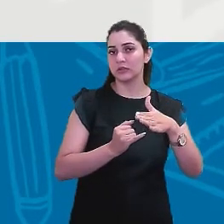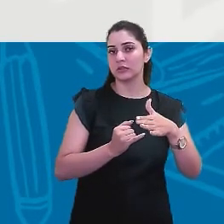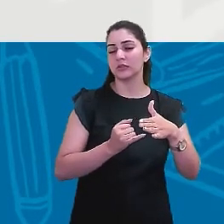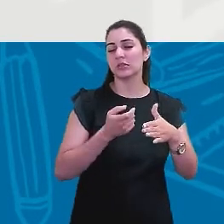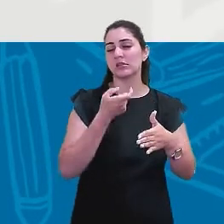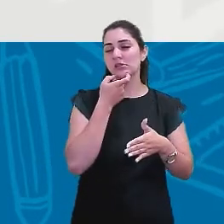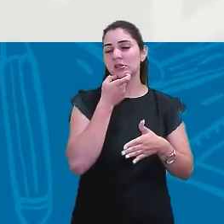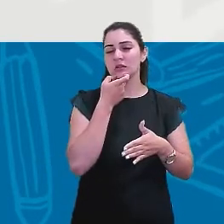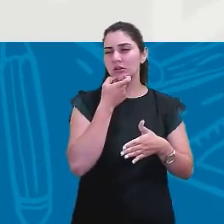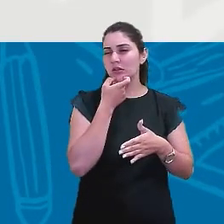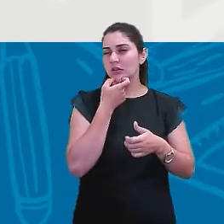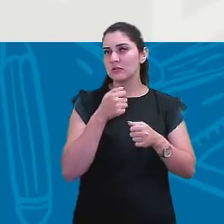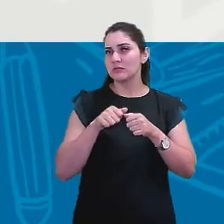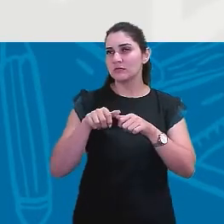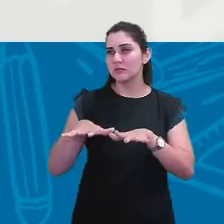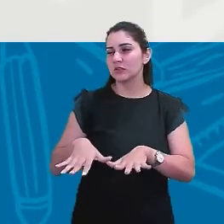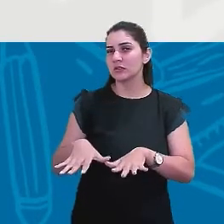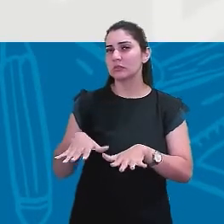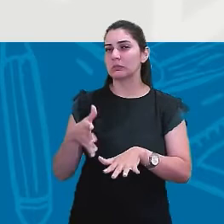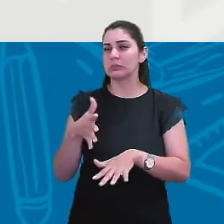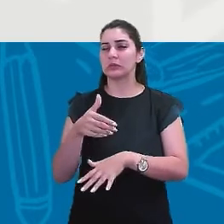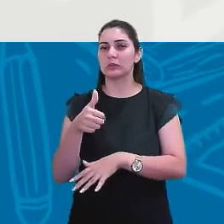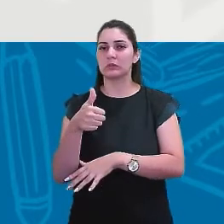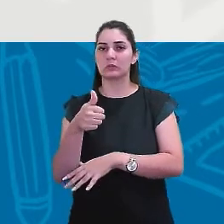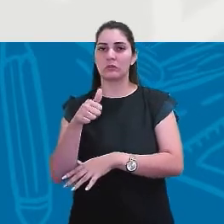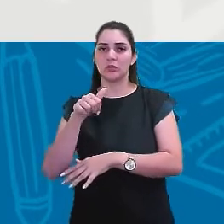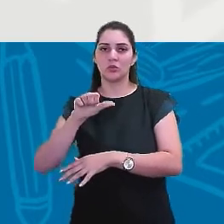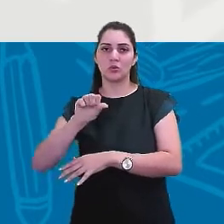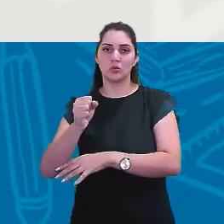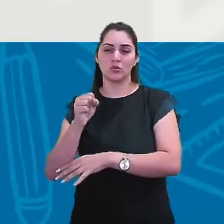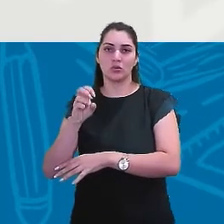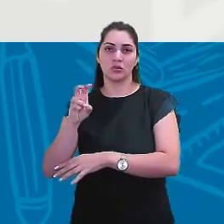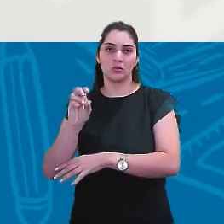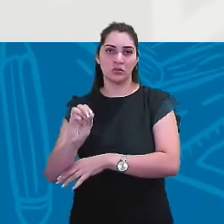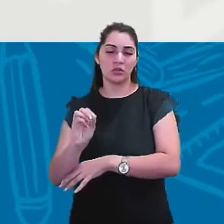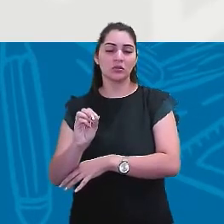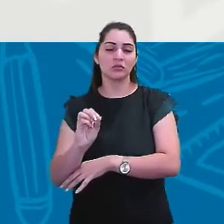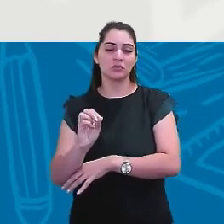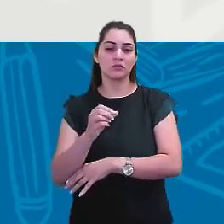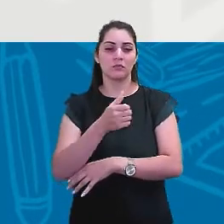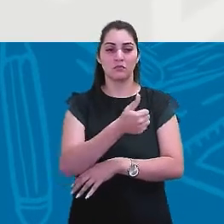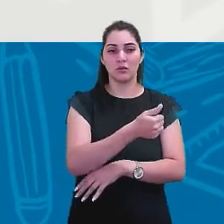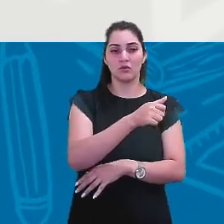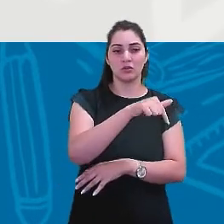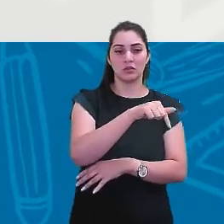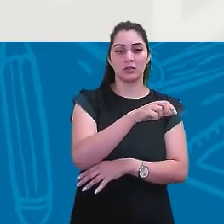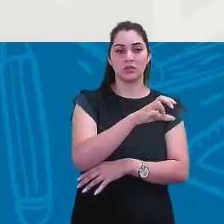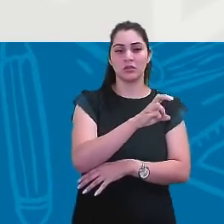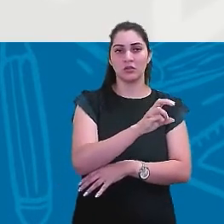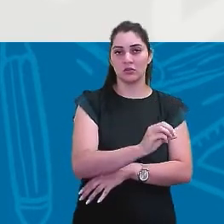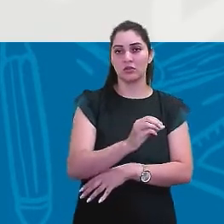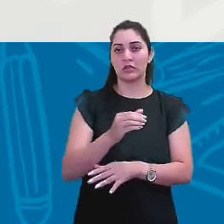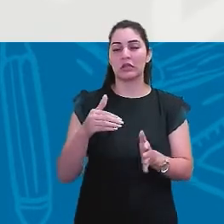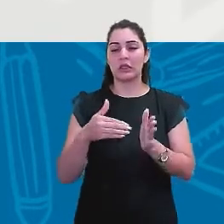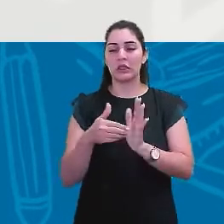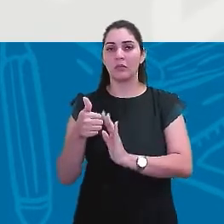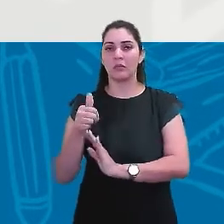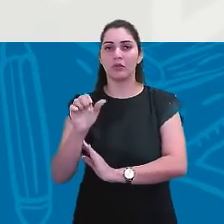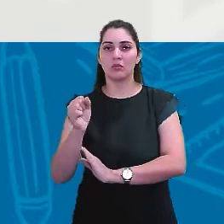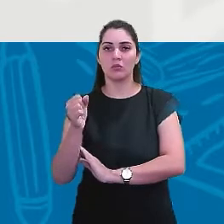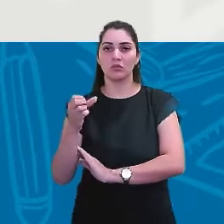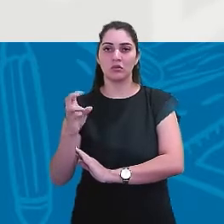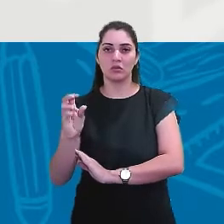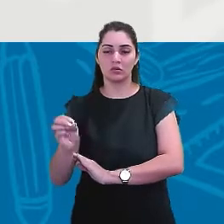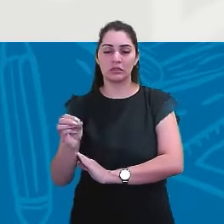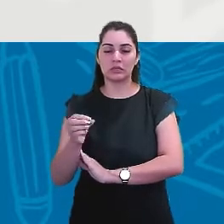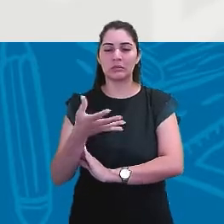industrializar em 1850. Foi de 1750 a 1850. Então, durante 100 anos houve esse movimento e a